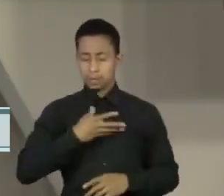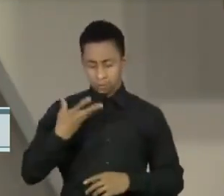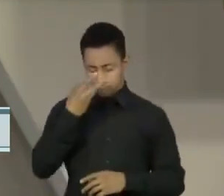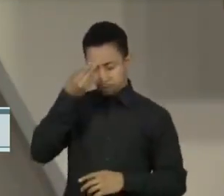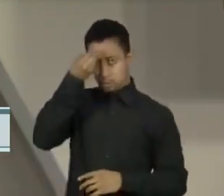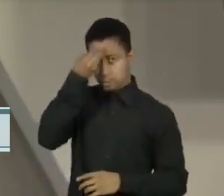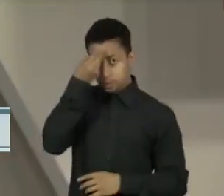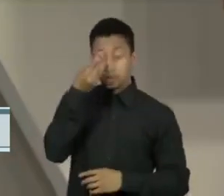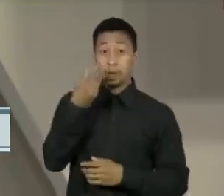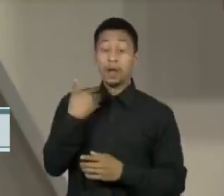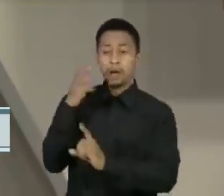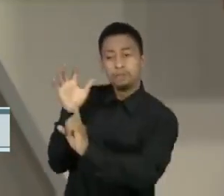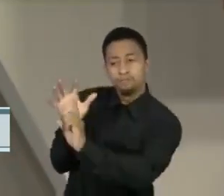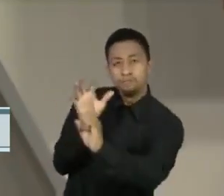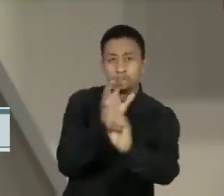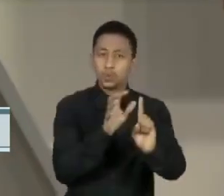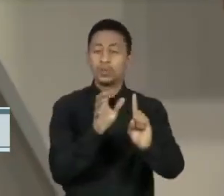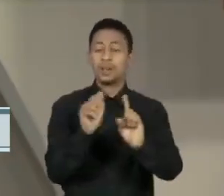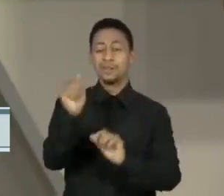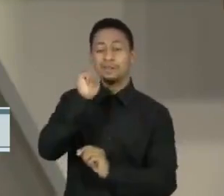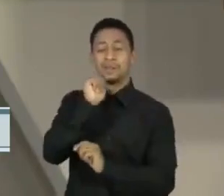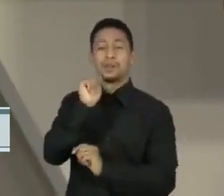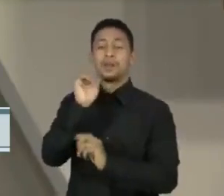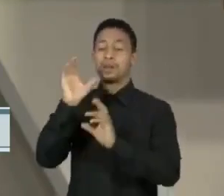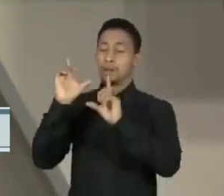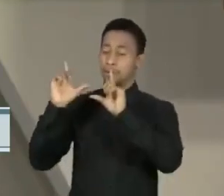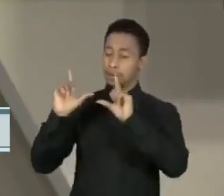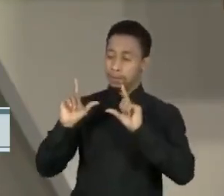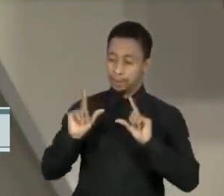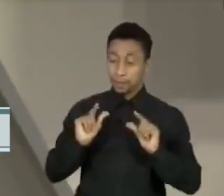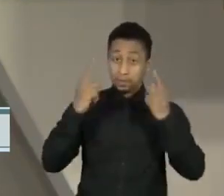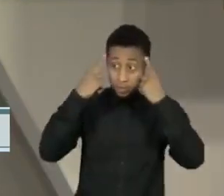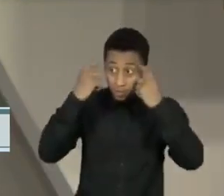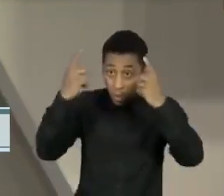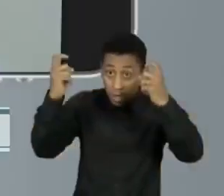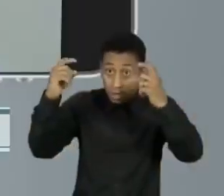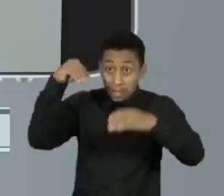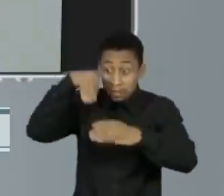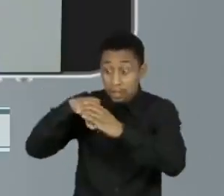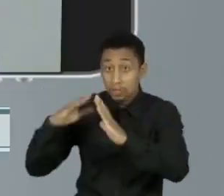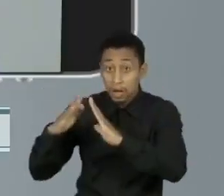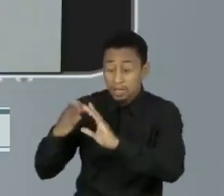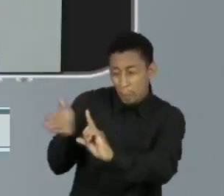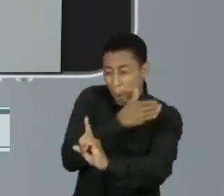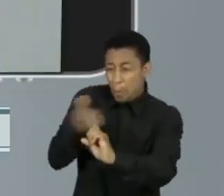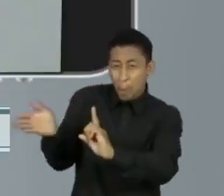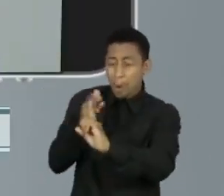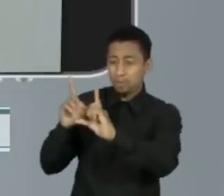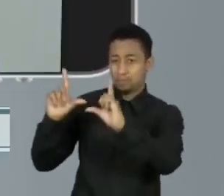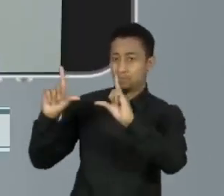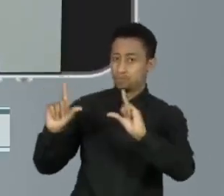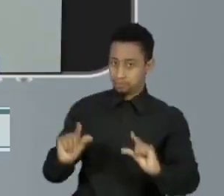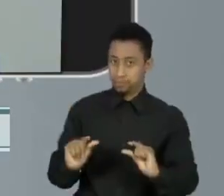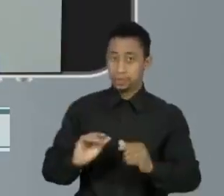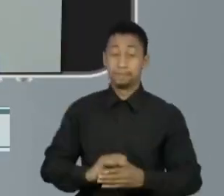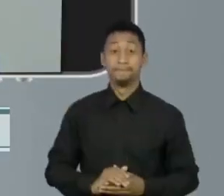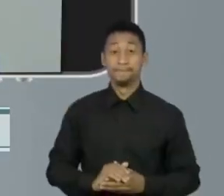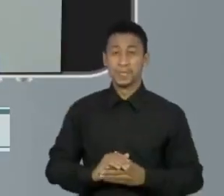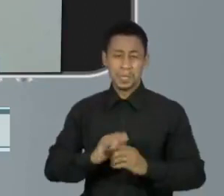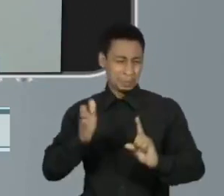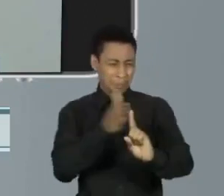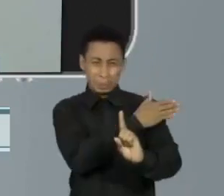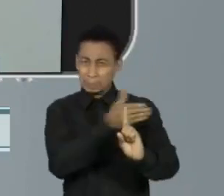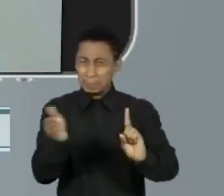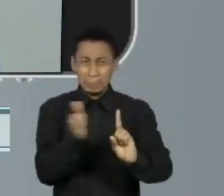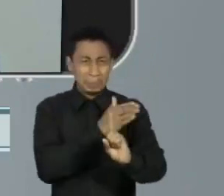menor consumo de bebidas alcoólicas e assim diminui a violência doméstica. Episódios de violência